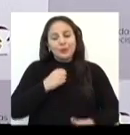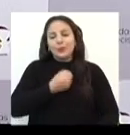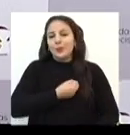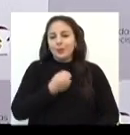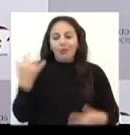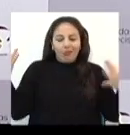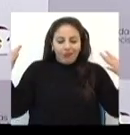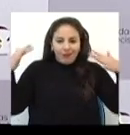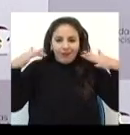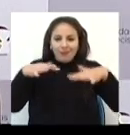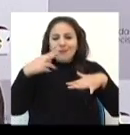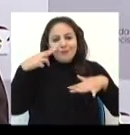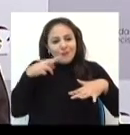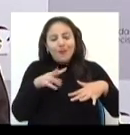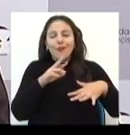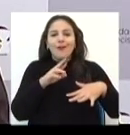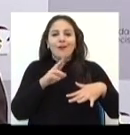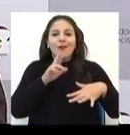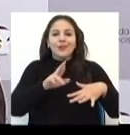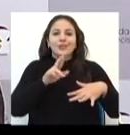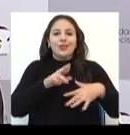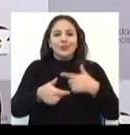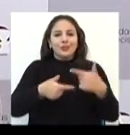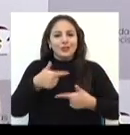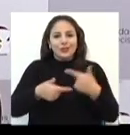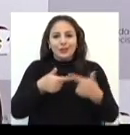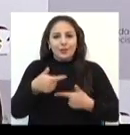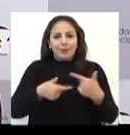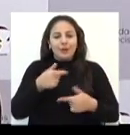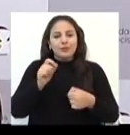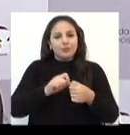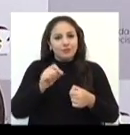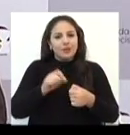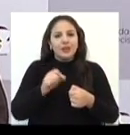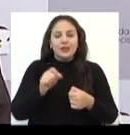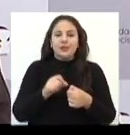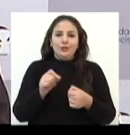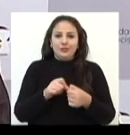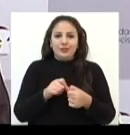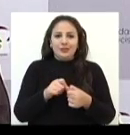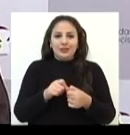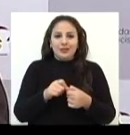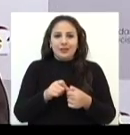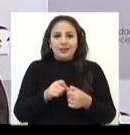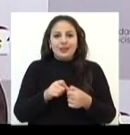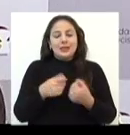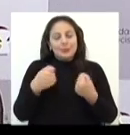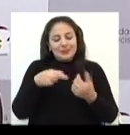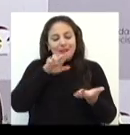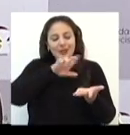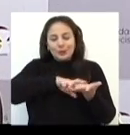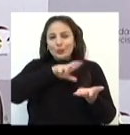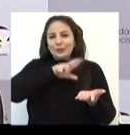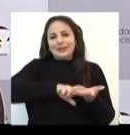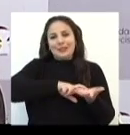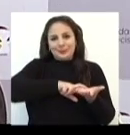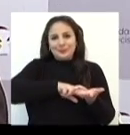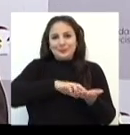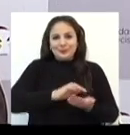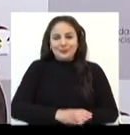irá ver o resultado de um trabalho, como já disse, feito a muitas mãos, mas que merece ser registrado aqui o